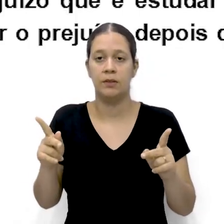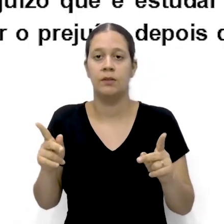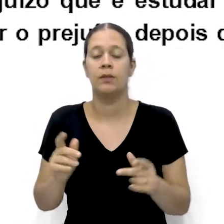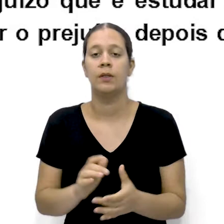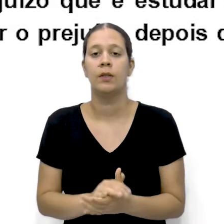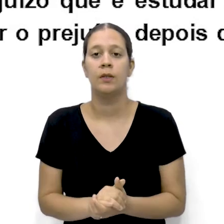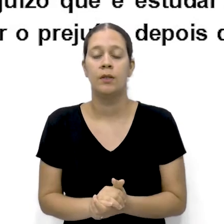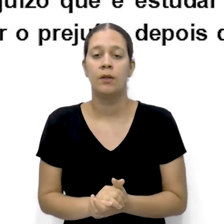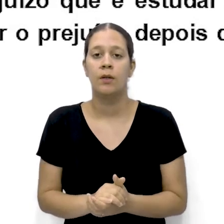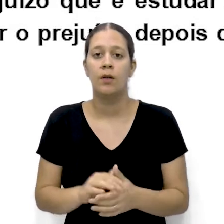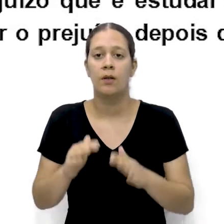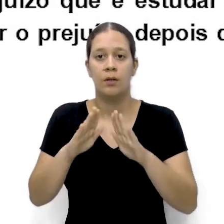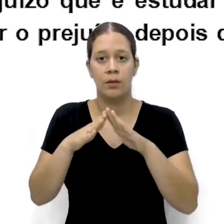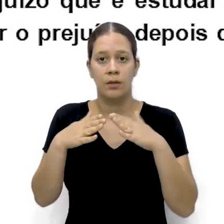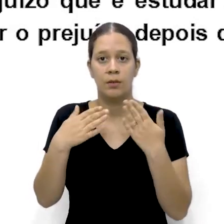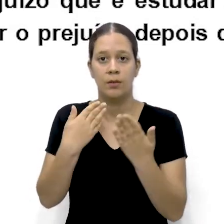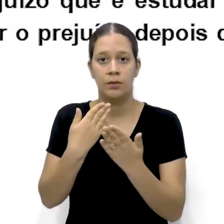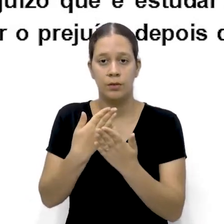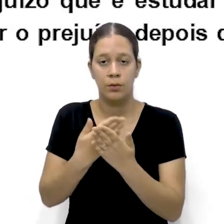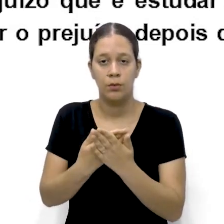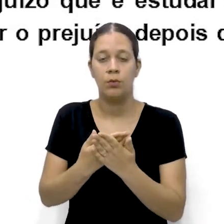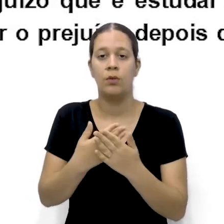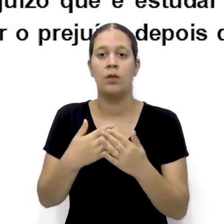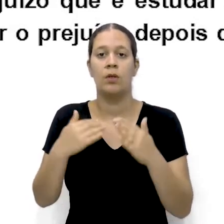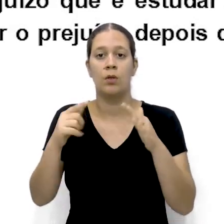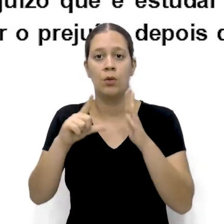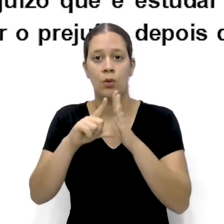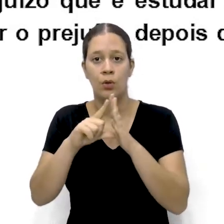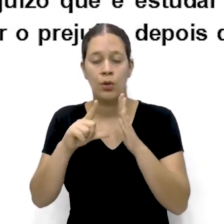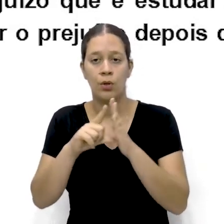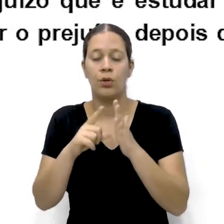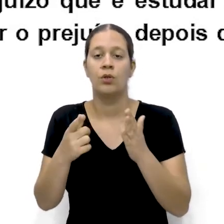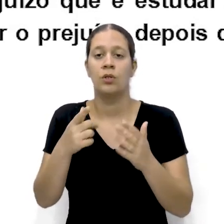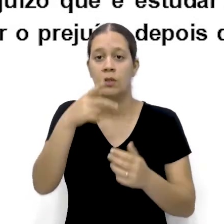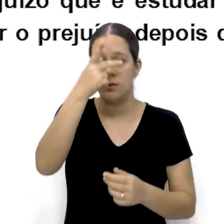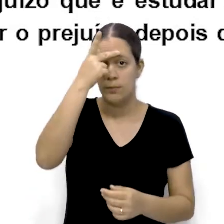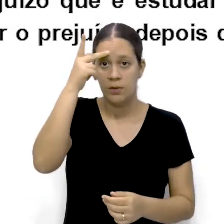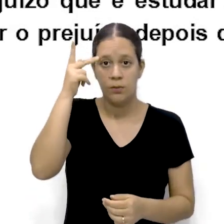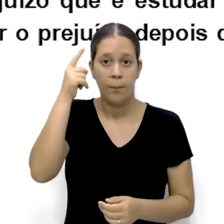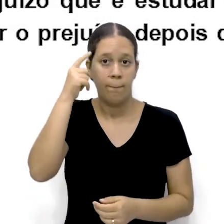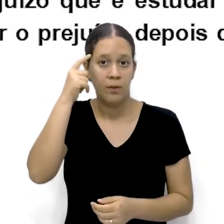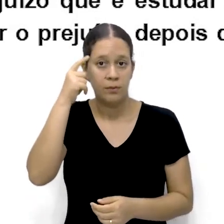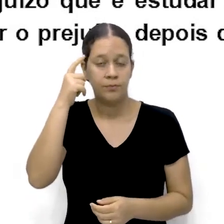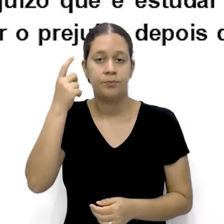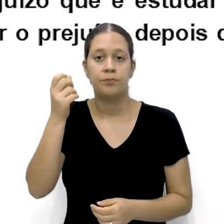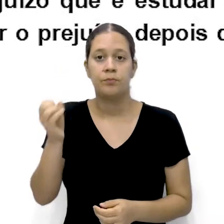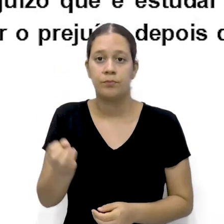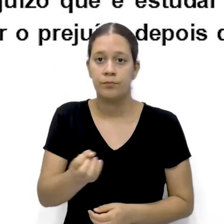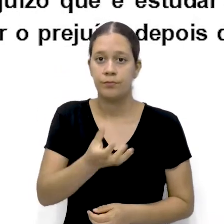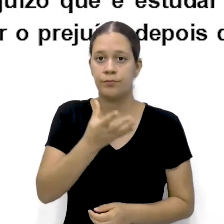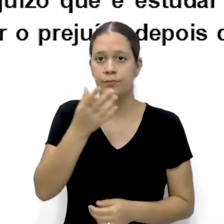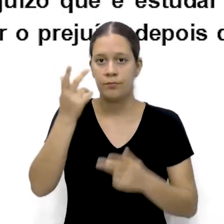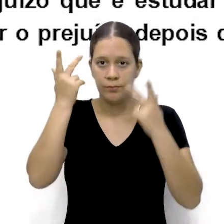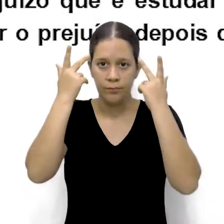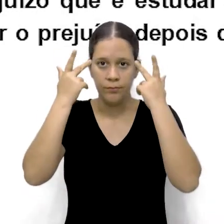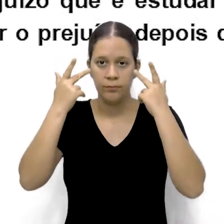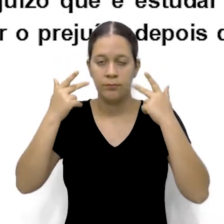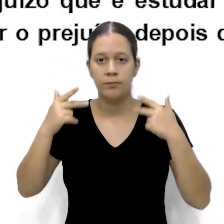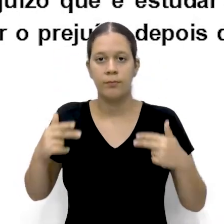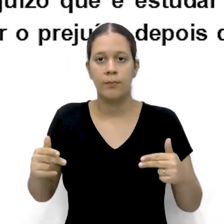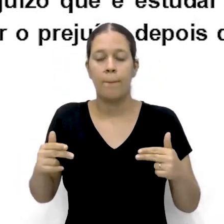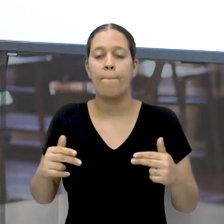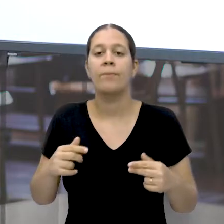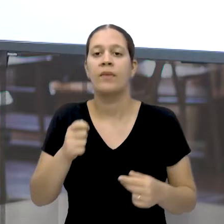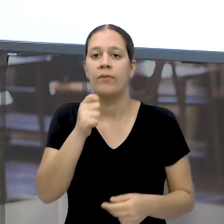comércio E algumas escolas De terem aberto Pessoas pensam Que estamos No longo normal Mas afeta Estamos na